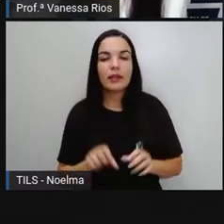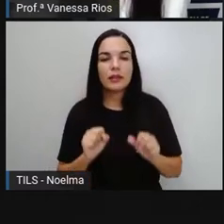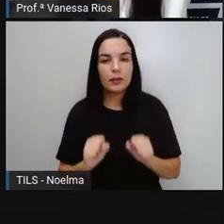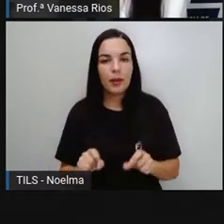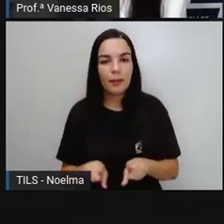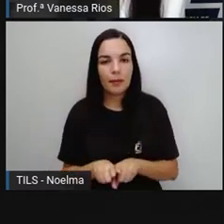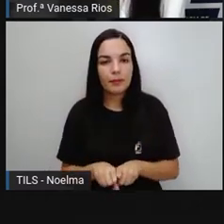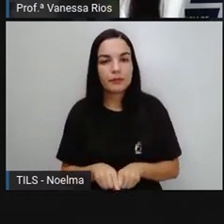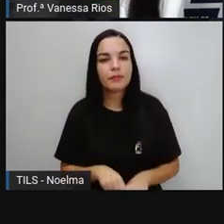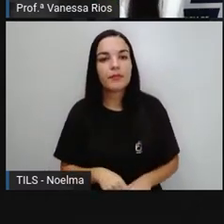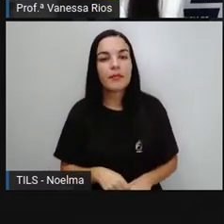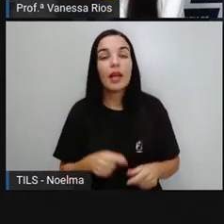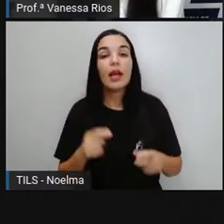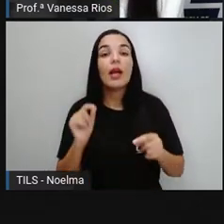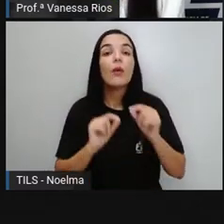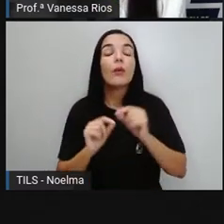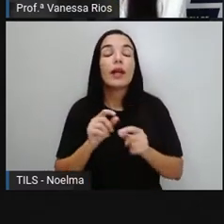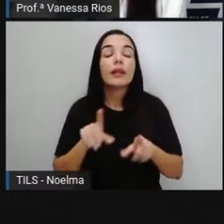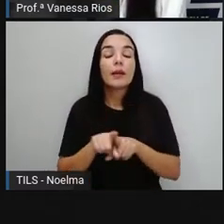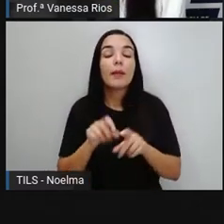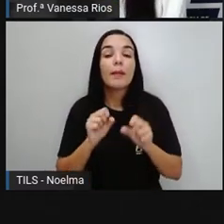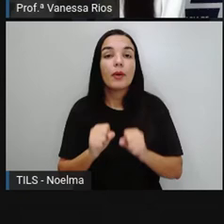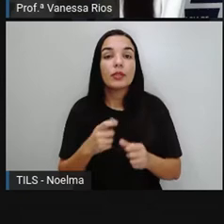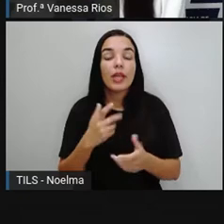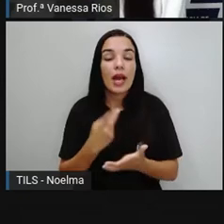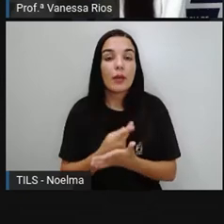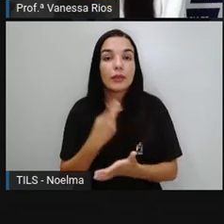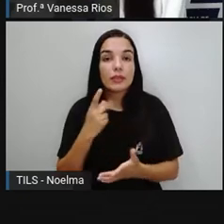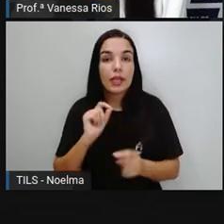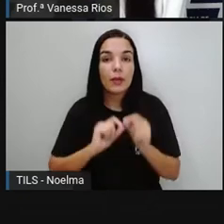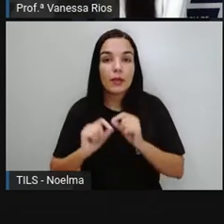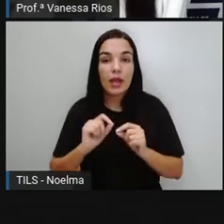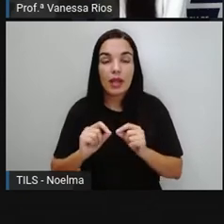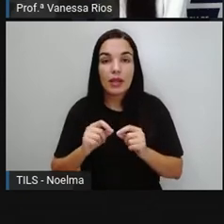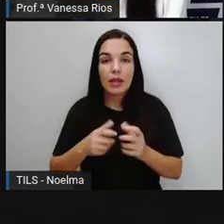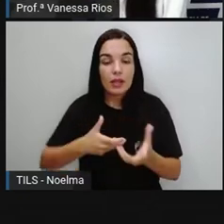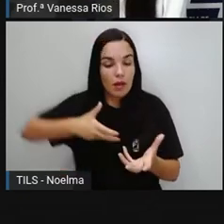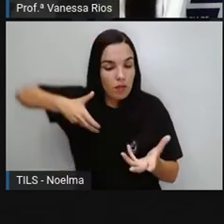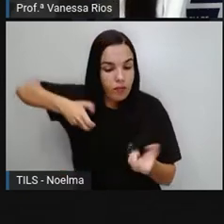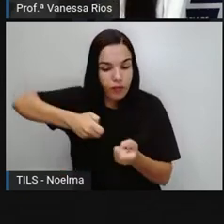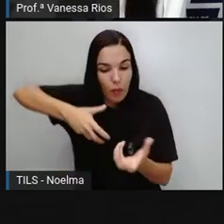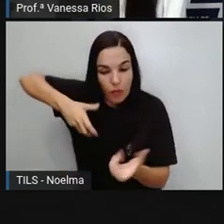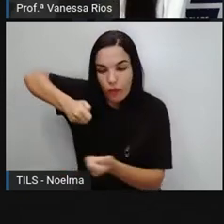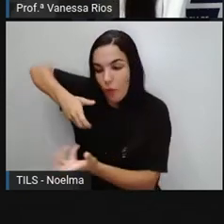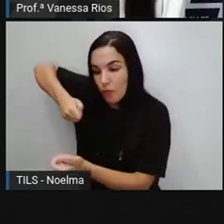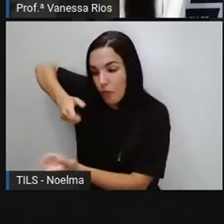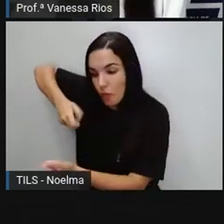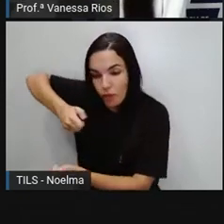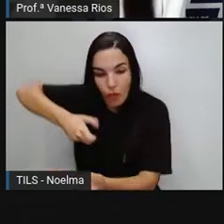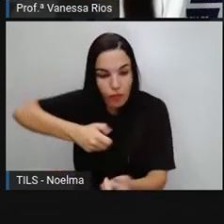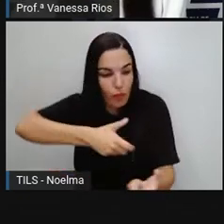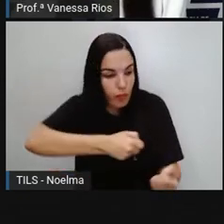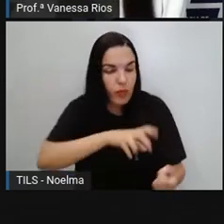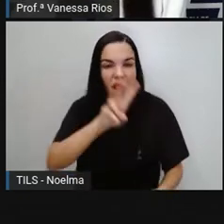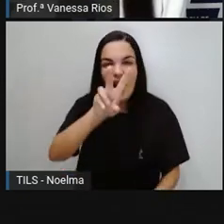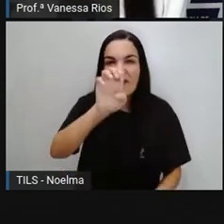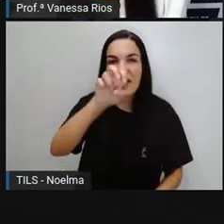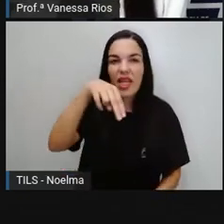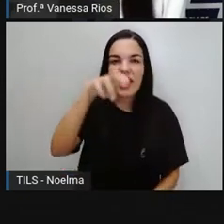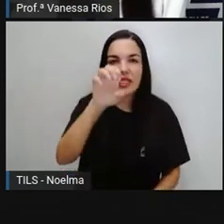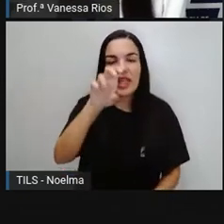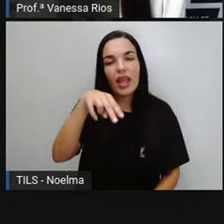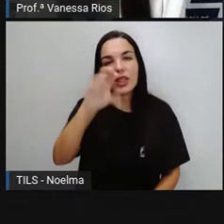E também Pesticidas Que estão Relacionados Aos Agrotóxicos Muitas vezes Utilizados Nas